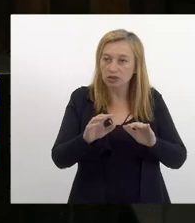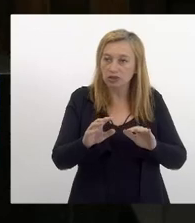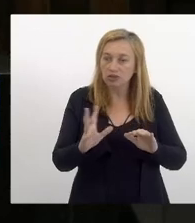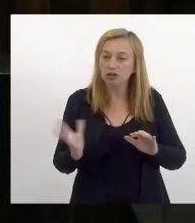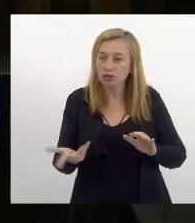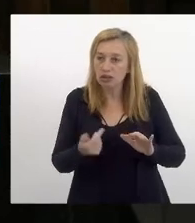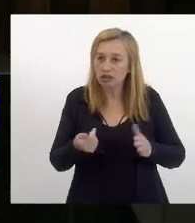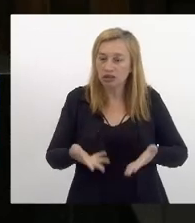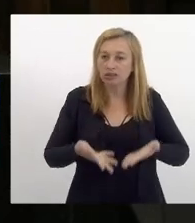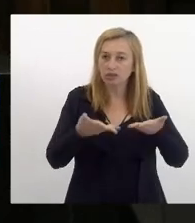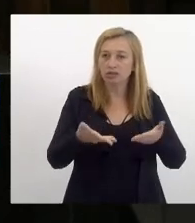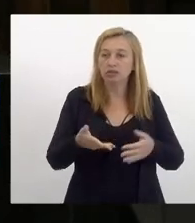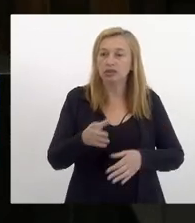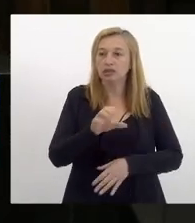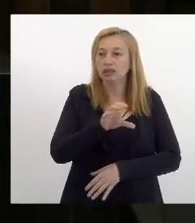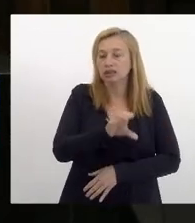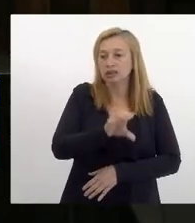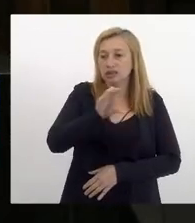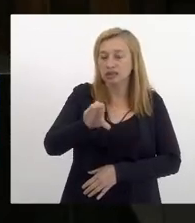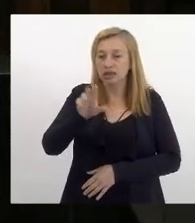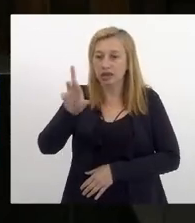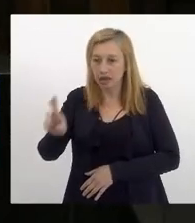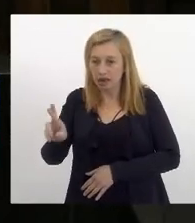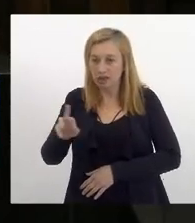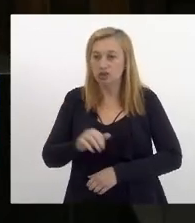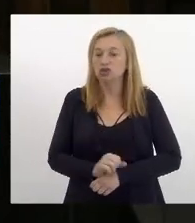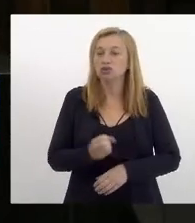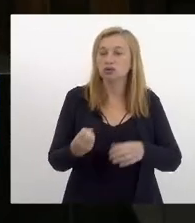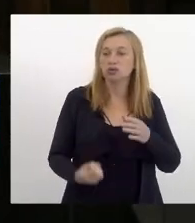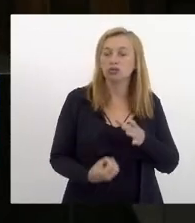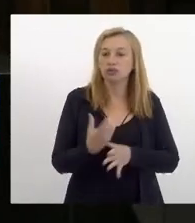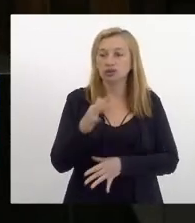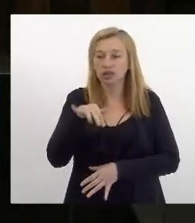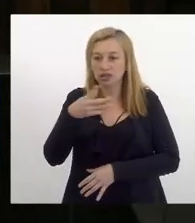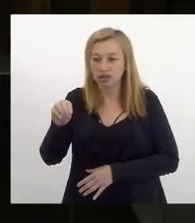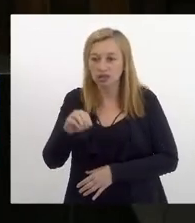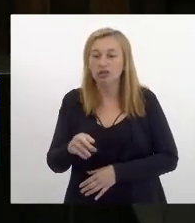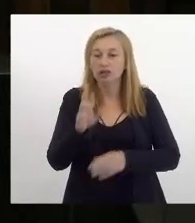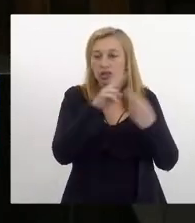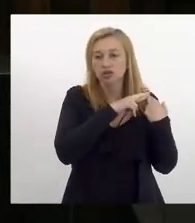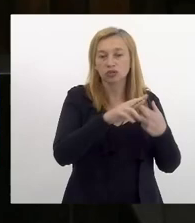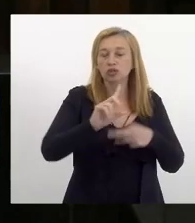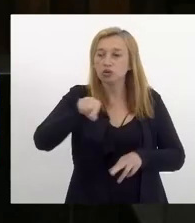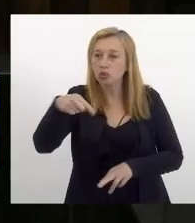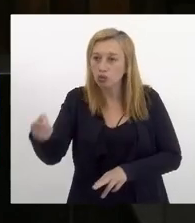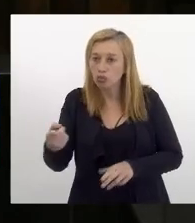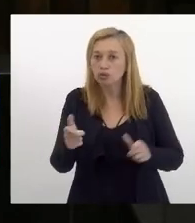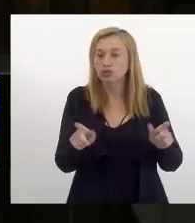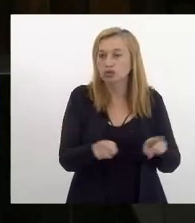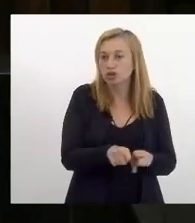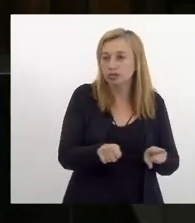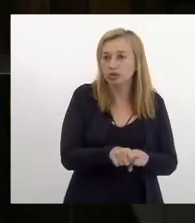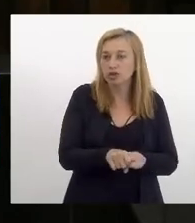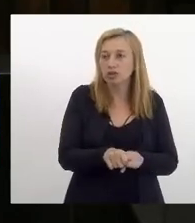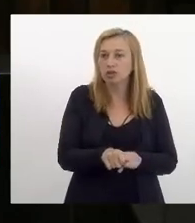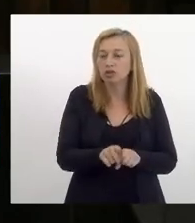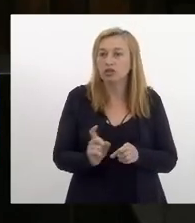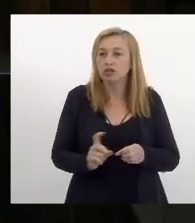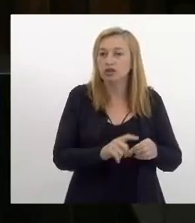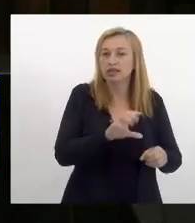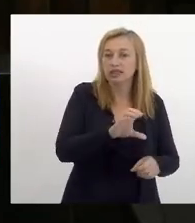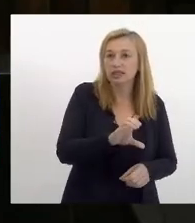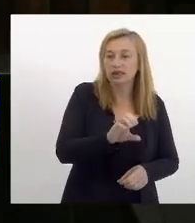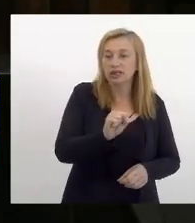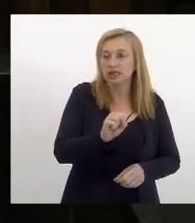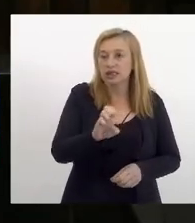da fundação CCR uma fundação que é responsável dentre outras ações pelo consórcio CDERJ